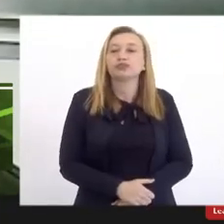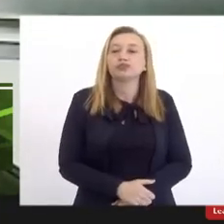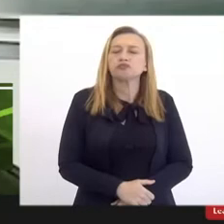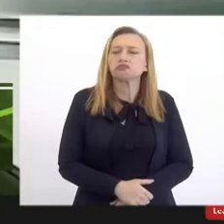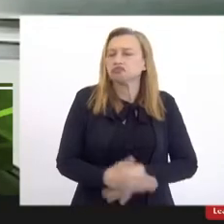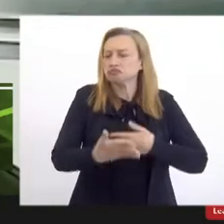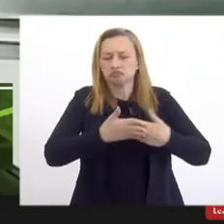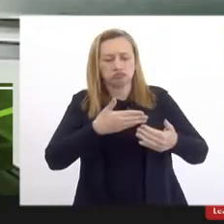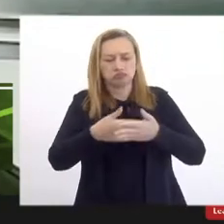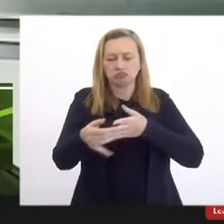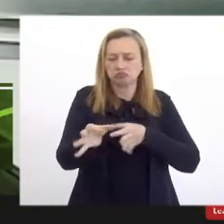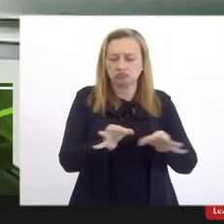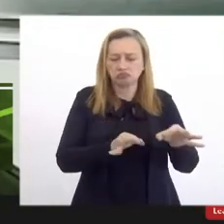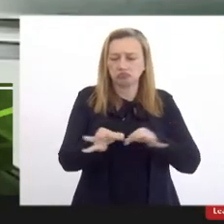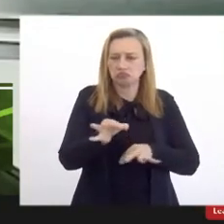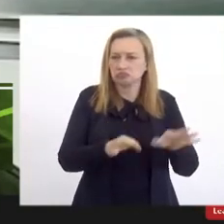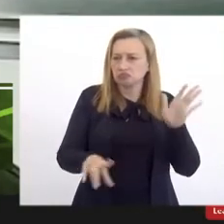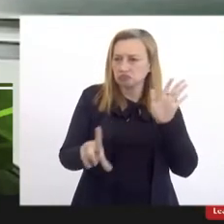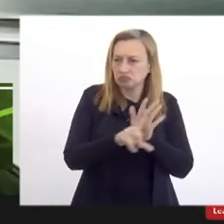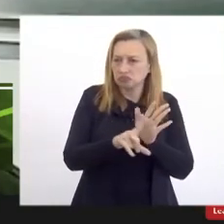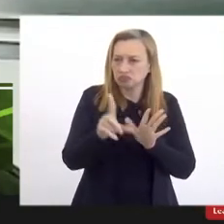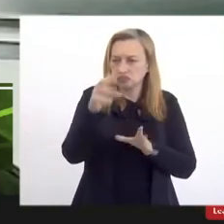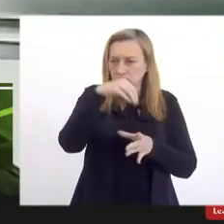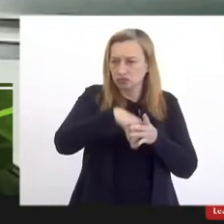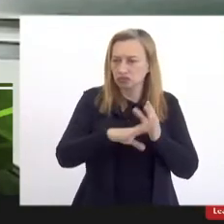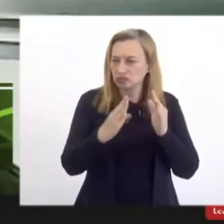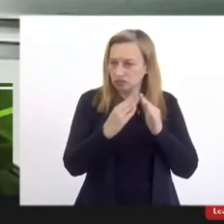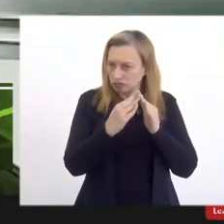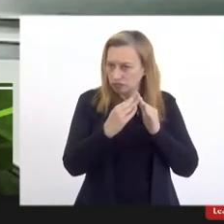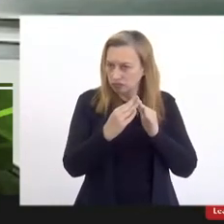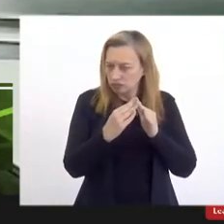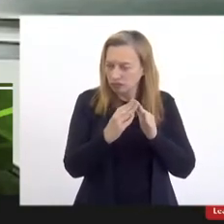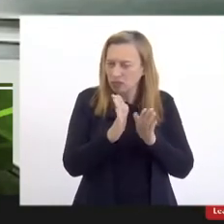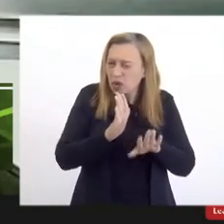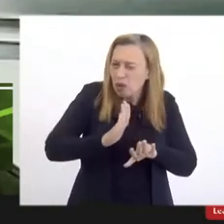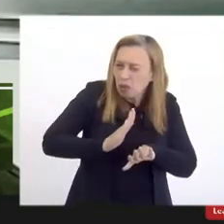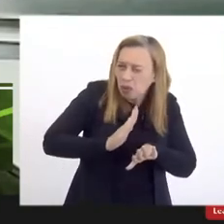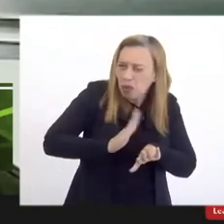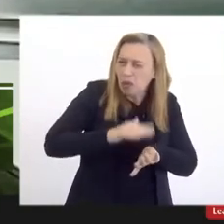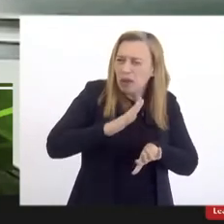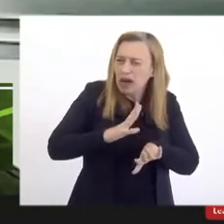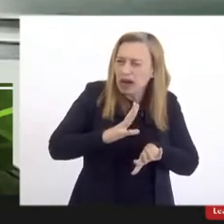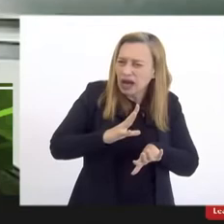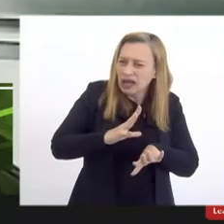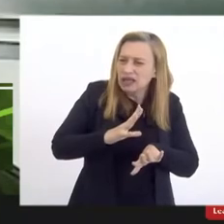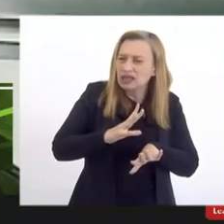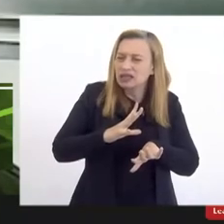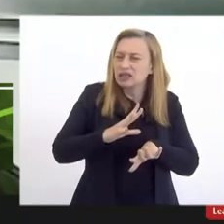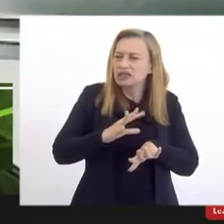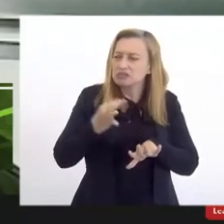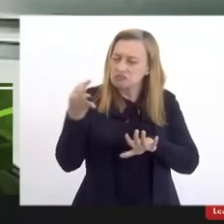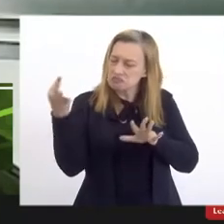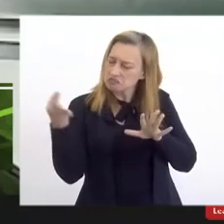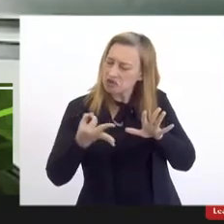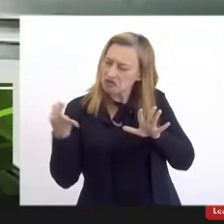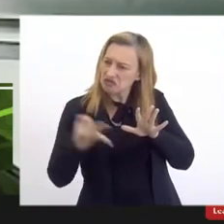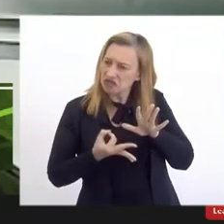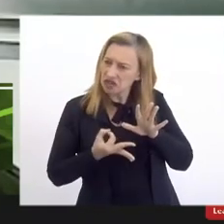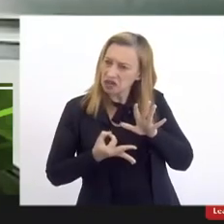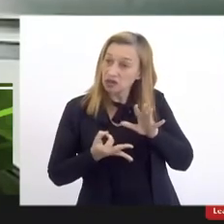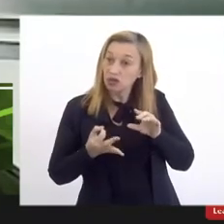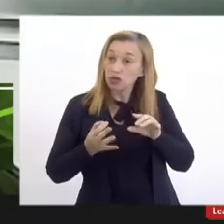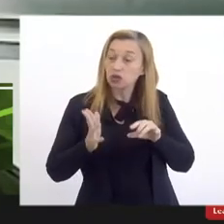qualquer projeto de lei que vença a casa, o mais bem feito que esteja, jamais